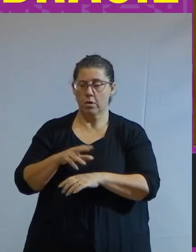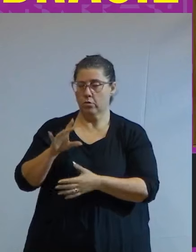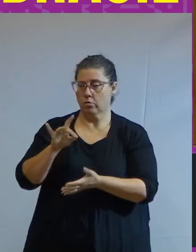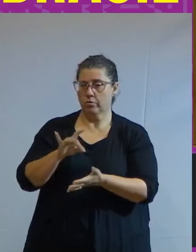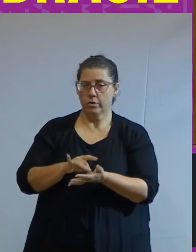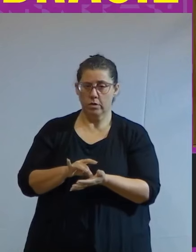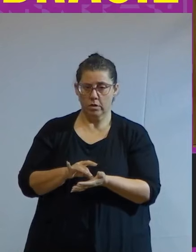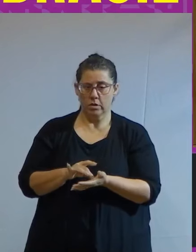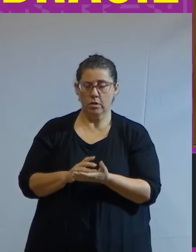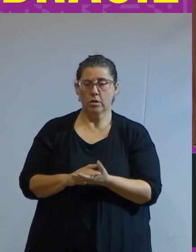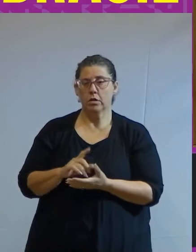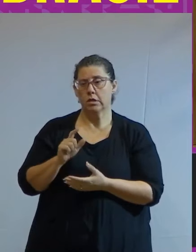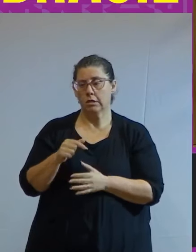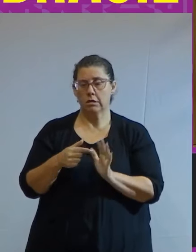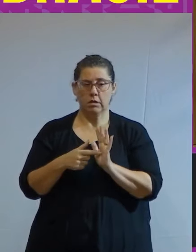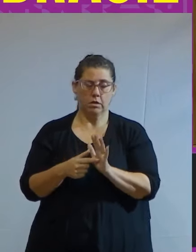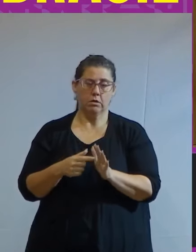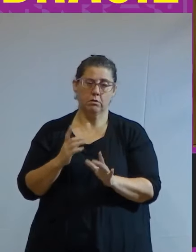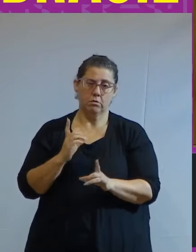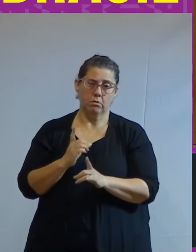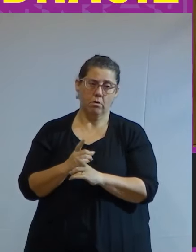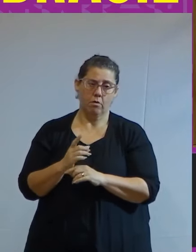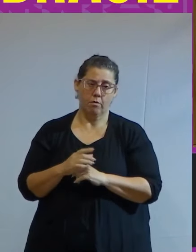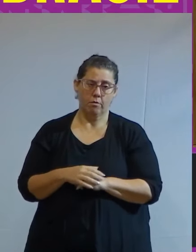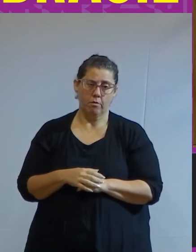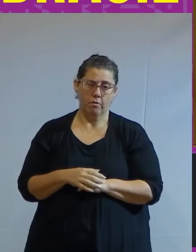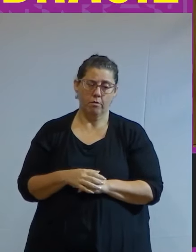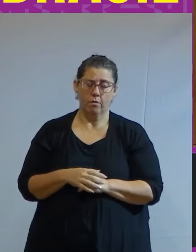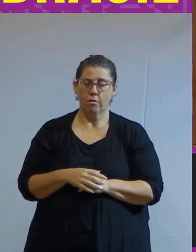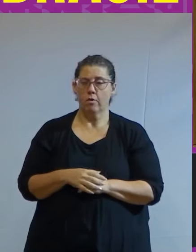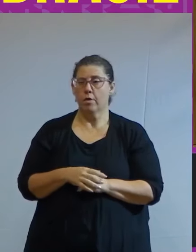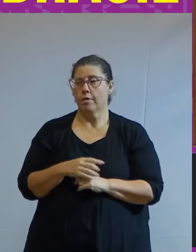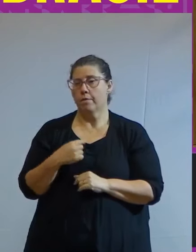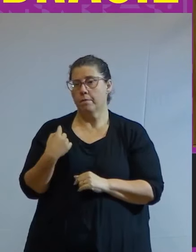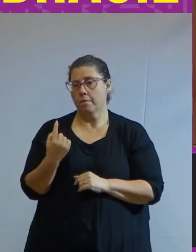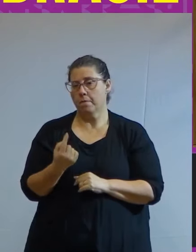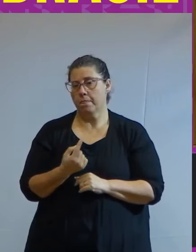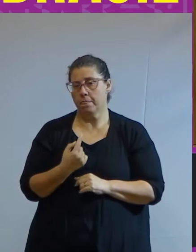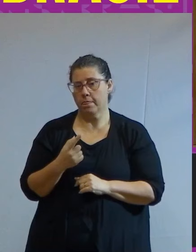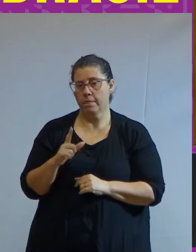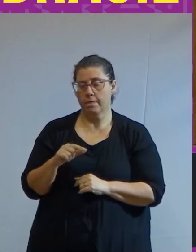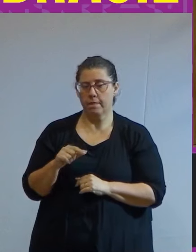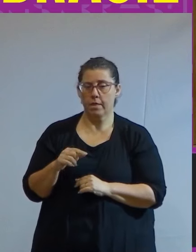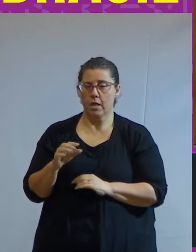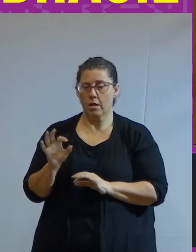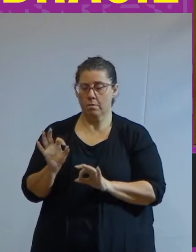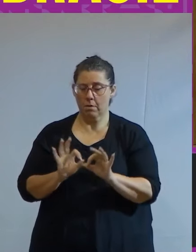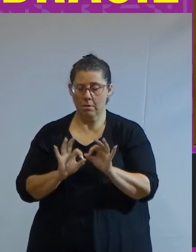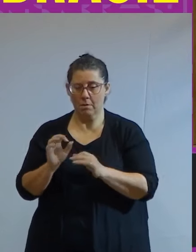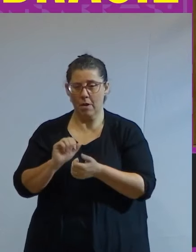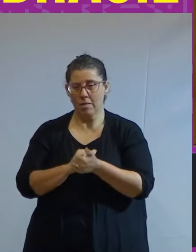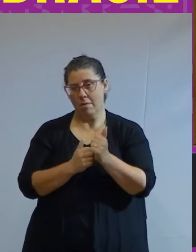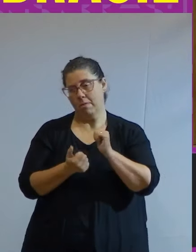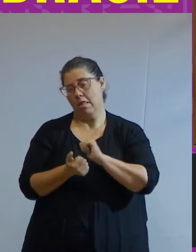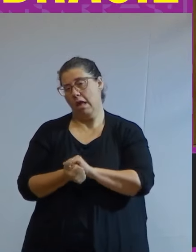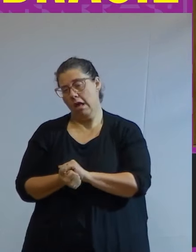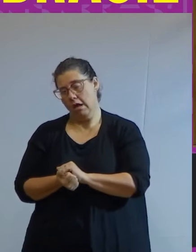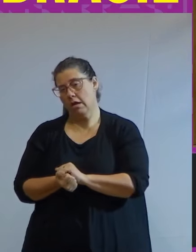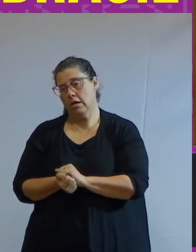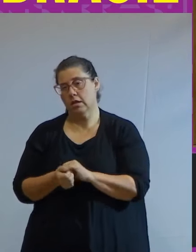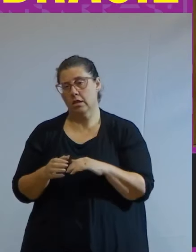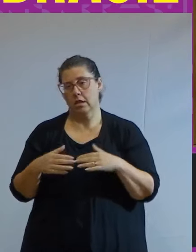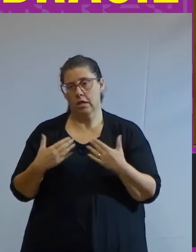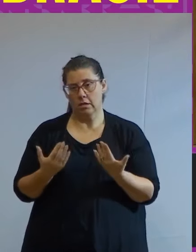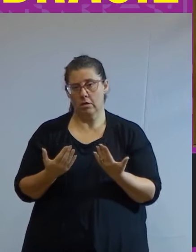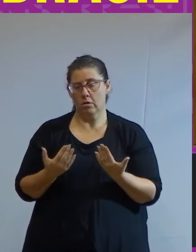da ilusão que aqui não se encontra nossa unidade entre aspas é costurada por uma fratura de modo que